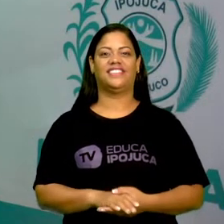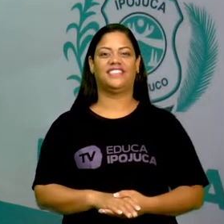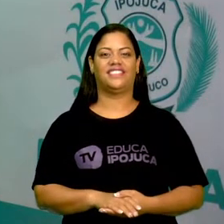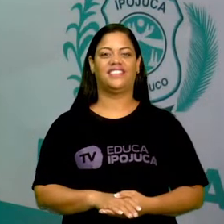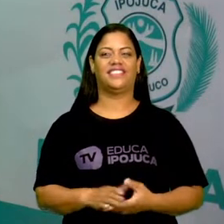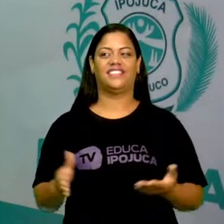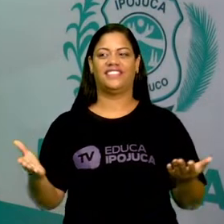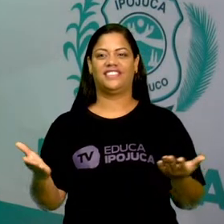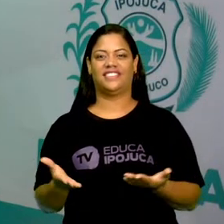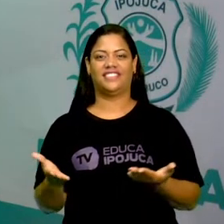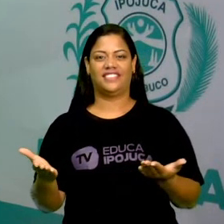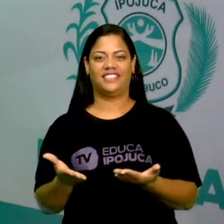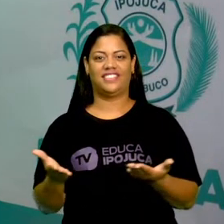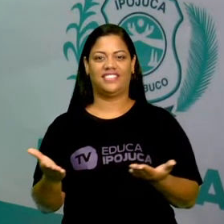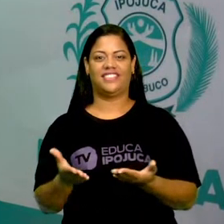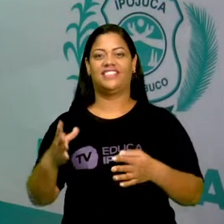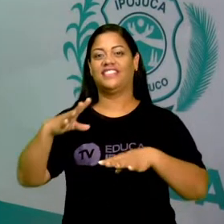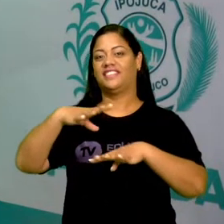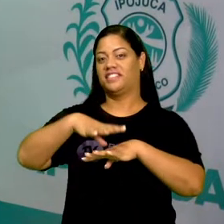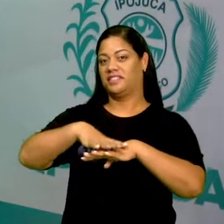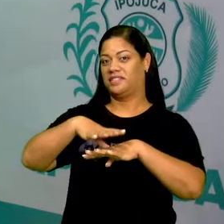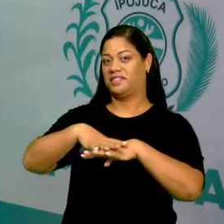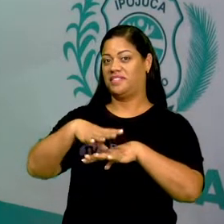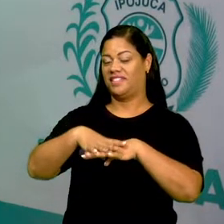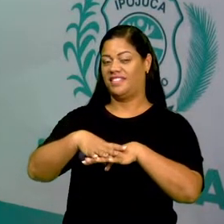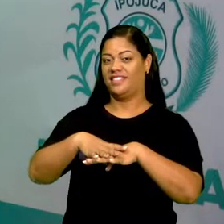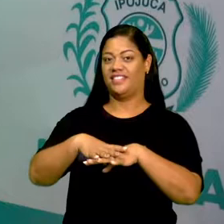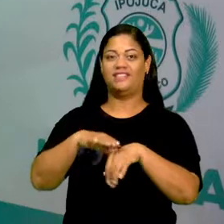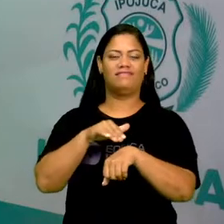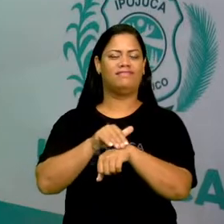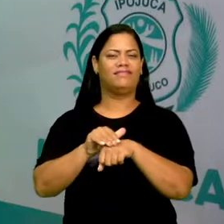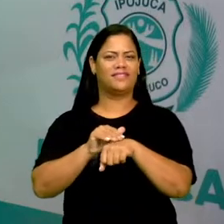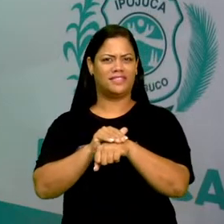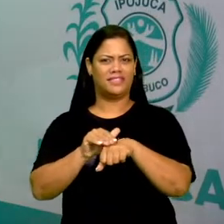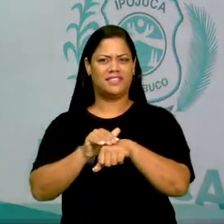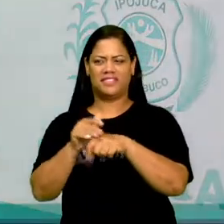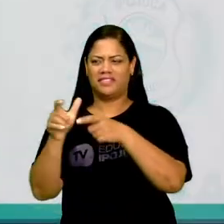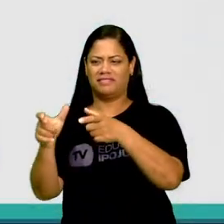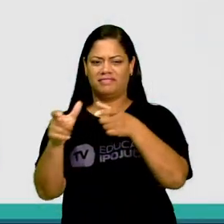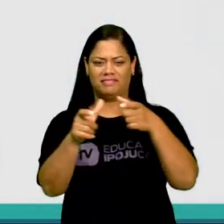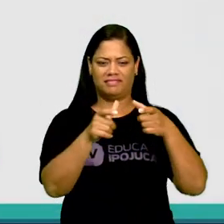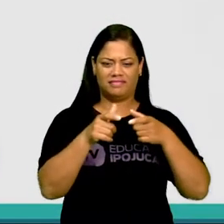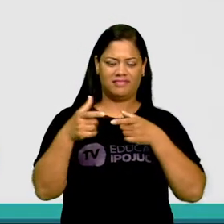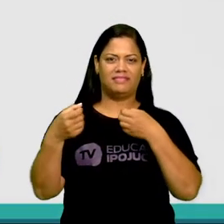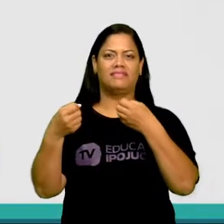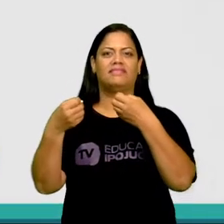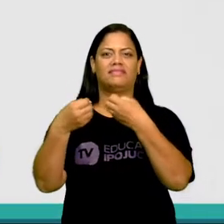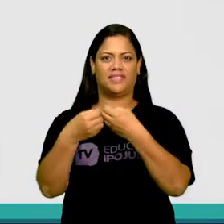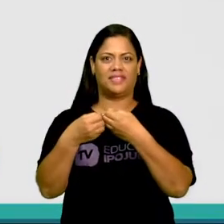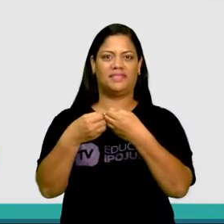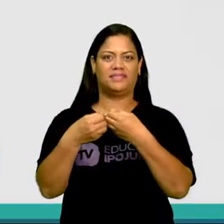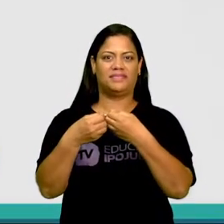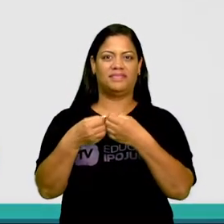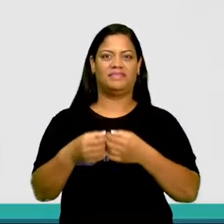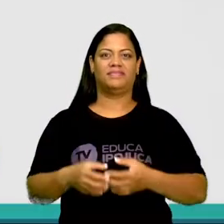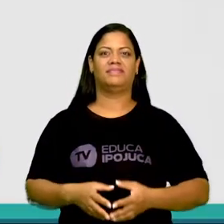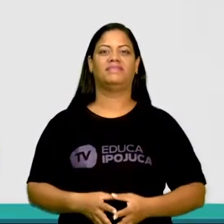hoje na aula de matemática iremos falar sobre pontos de referência. Vamos